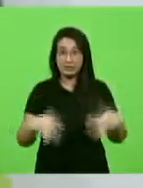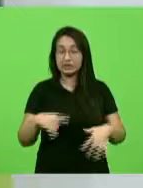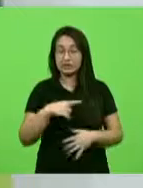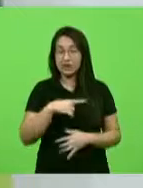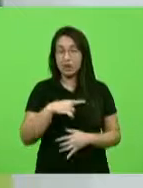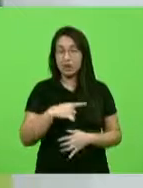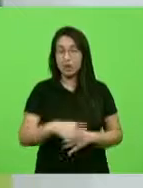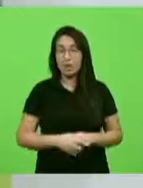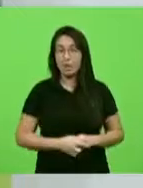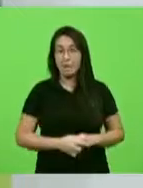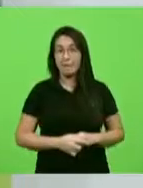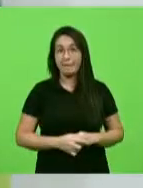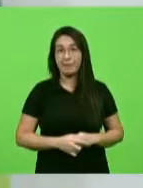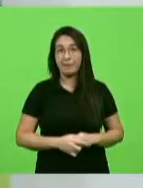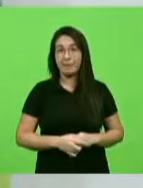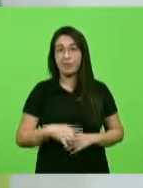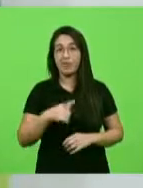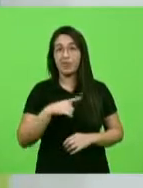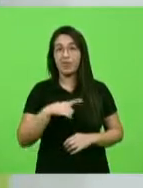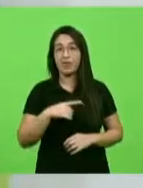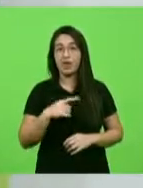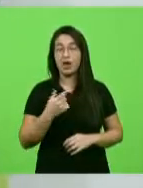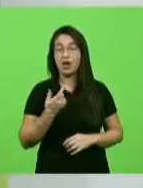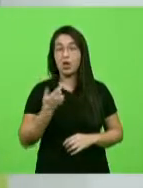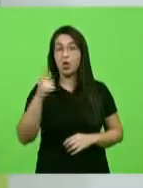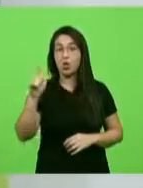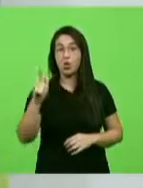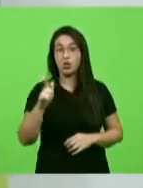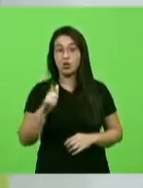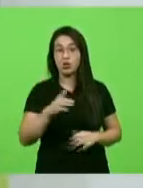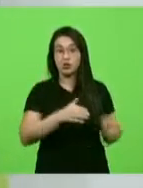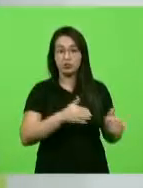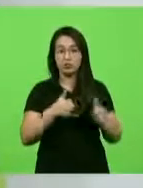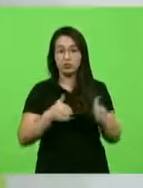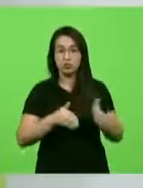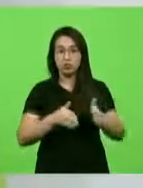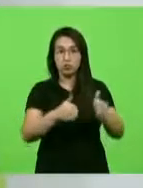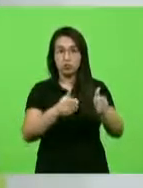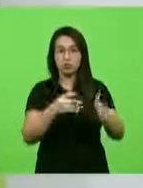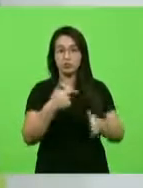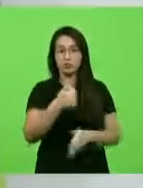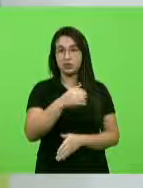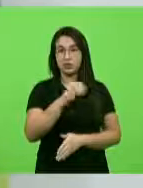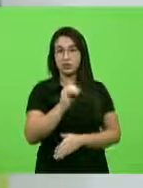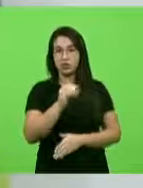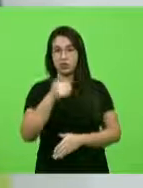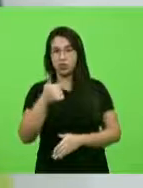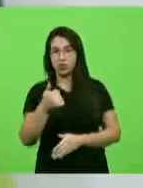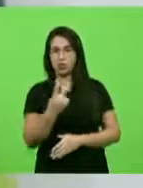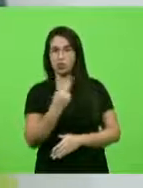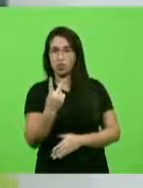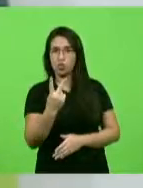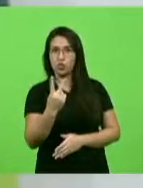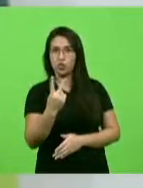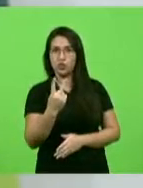Nós temos ali uma segunda via na BR-101 que conduz agora de forma muito